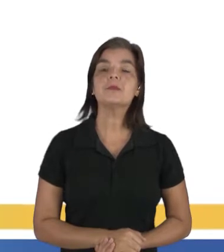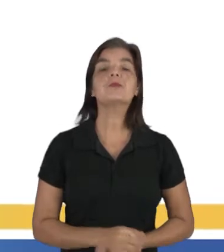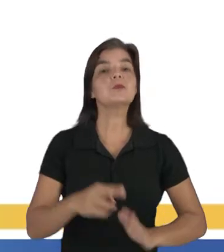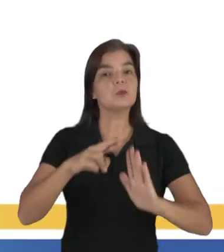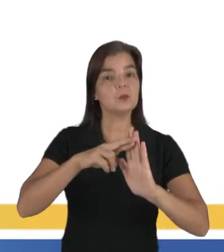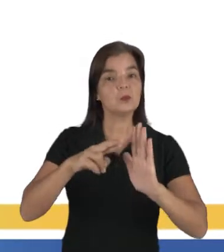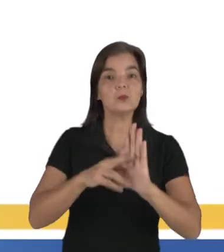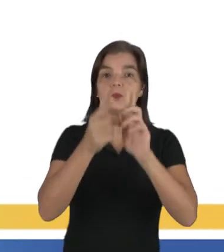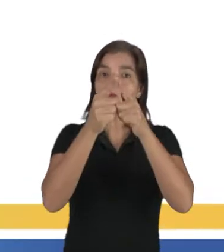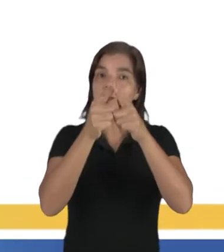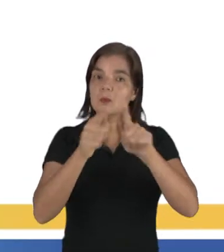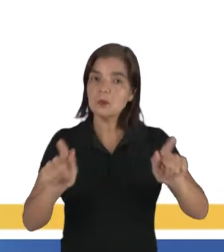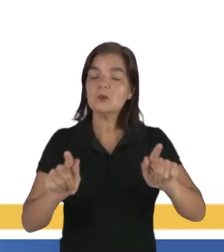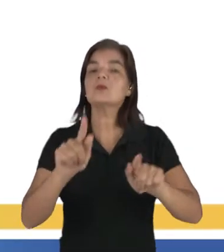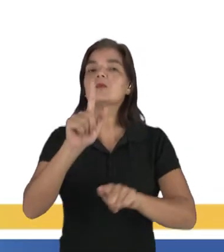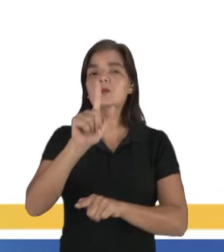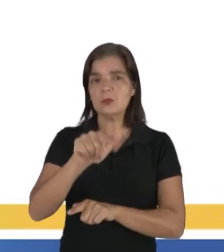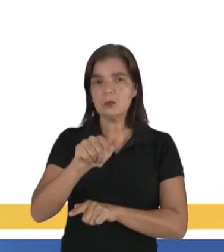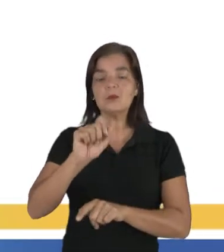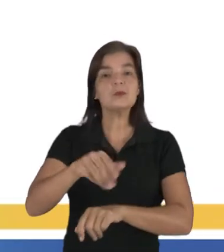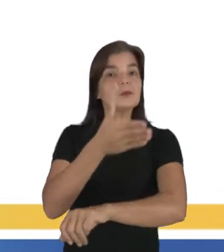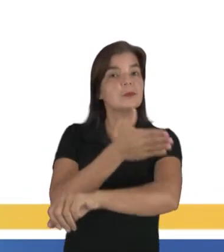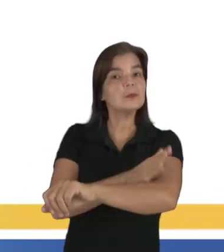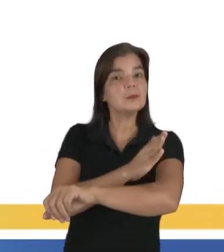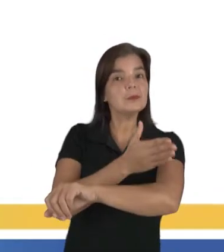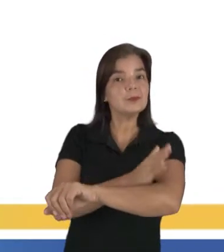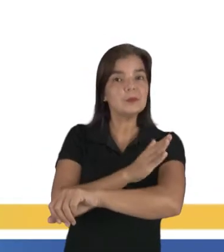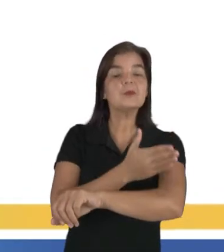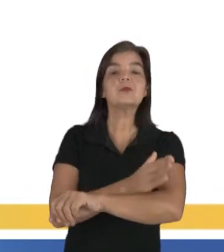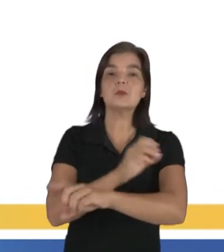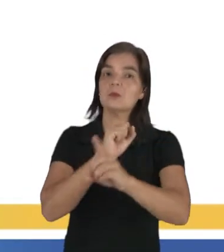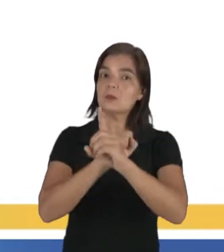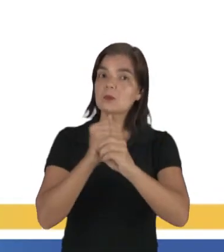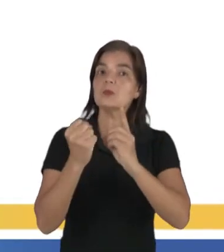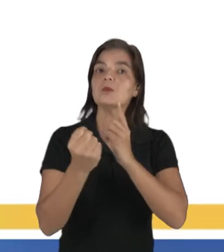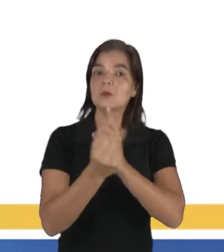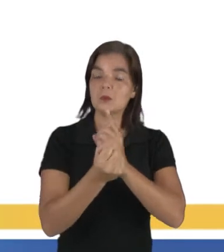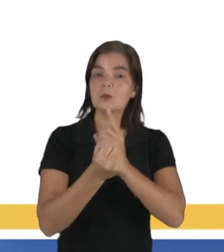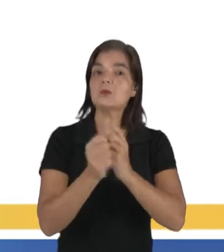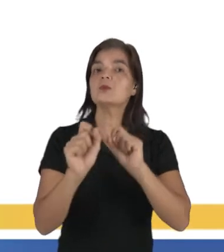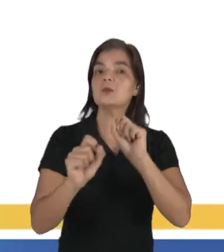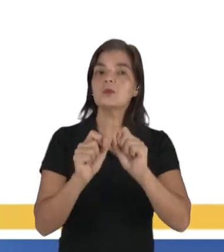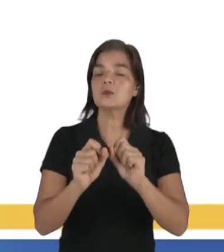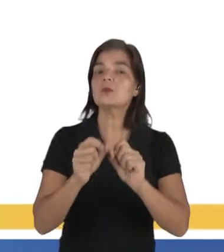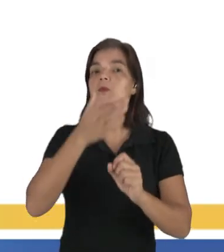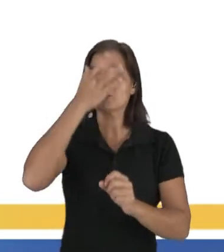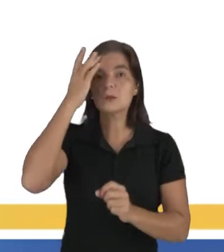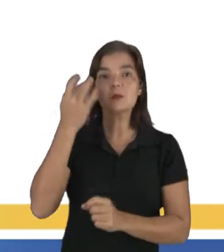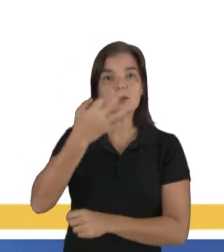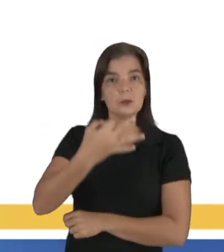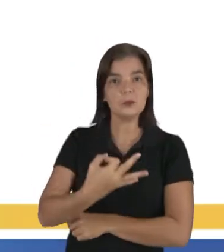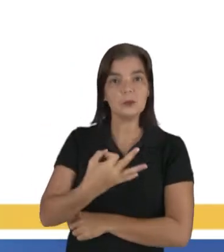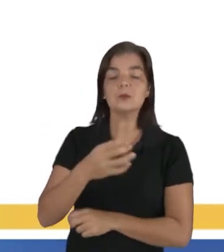culta, pessoal, é a praticada em meio social considerado culto.